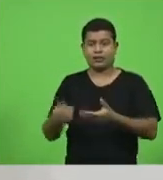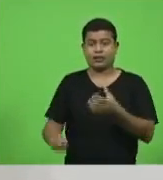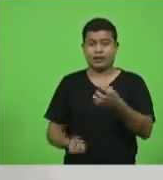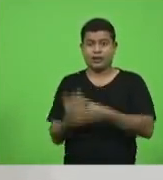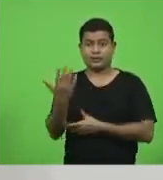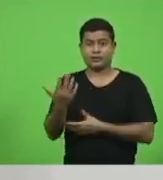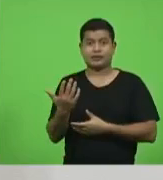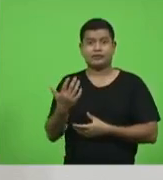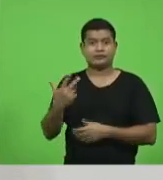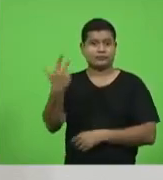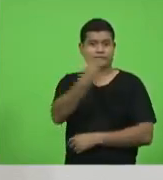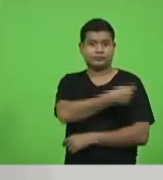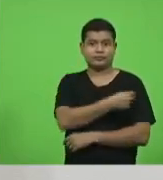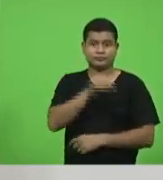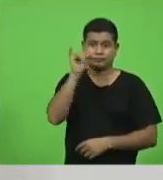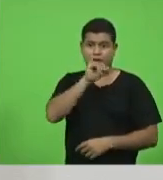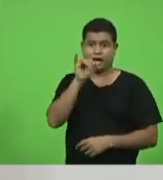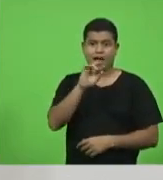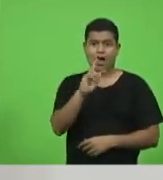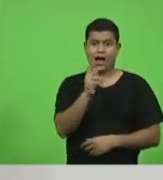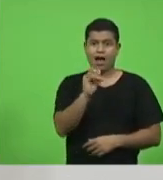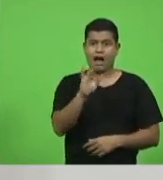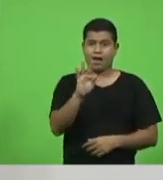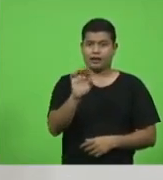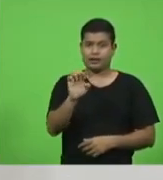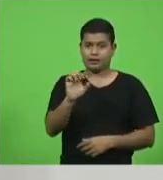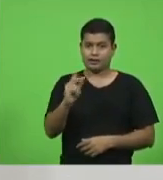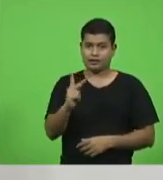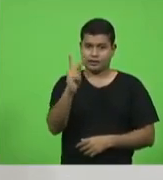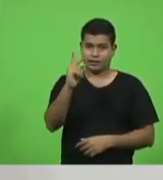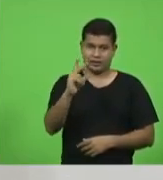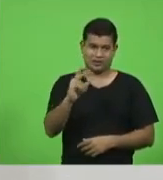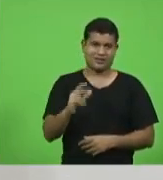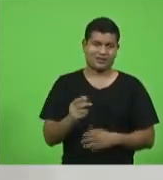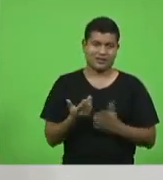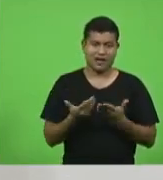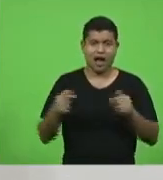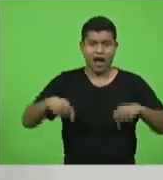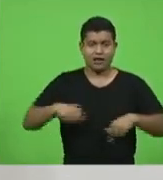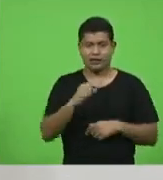italiana a high-tech em solo catarinense infelizmente